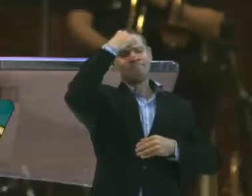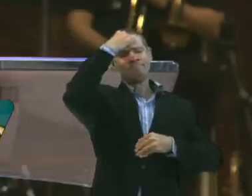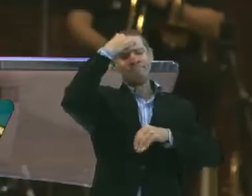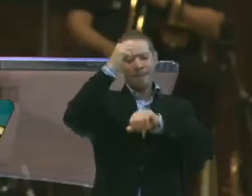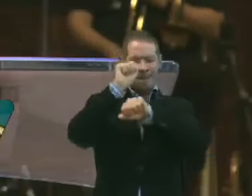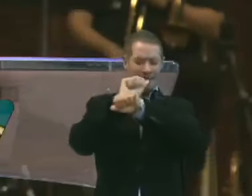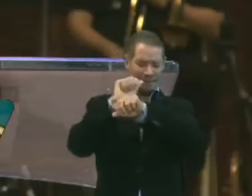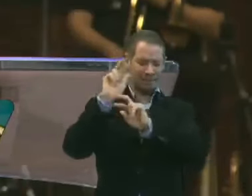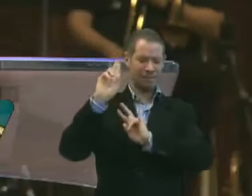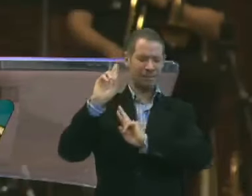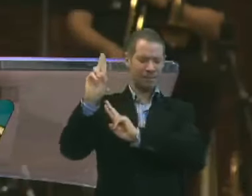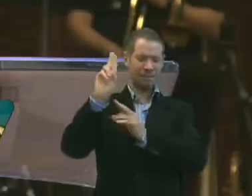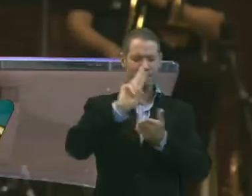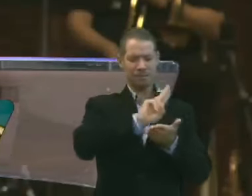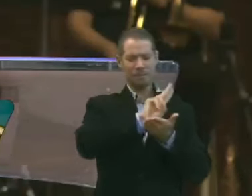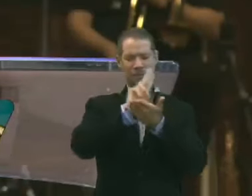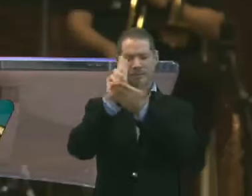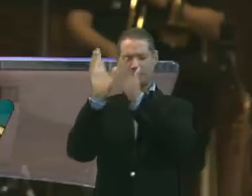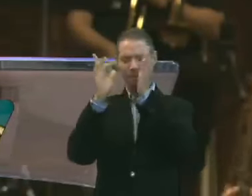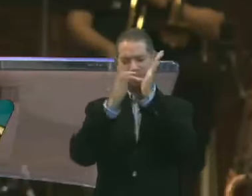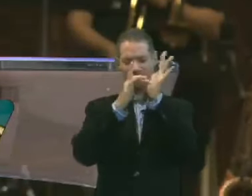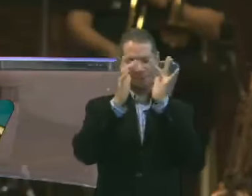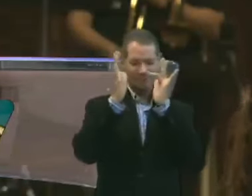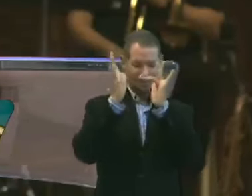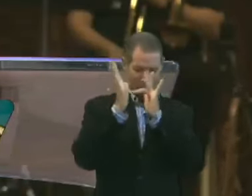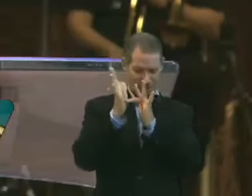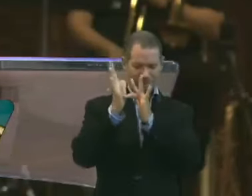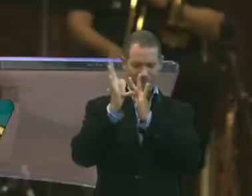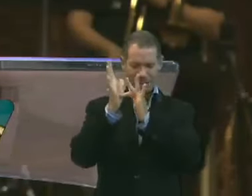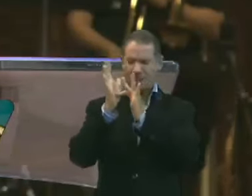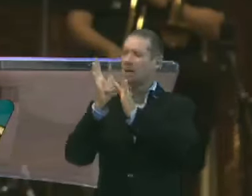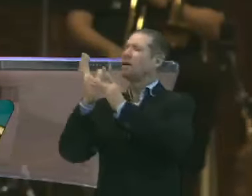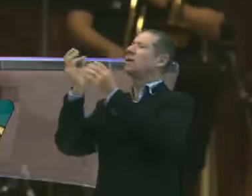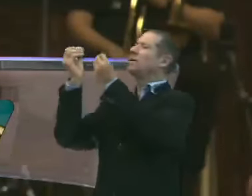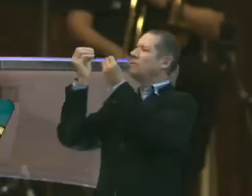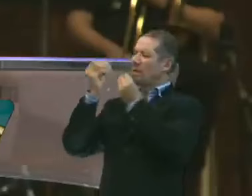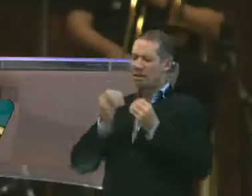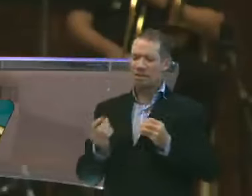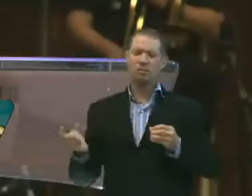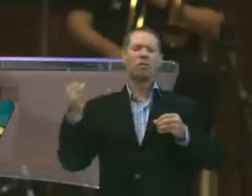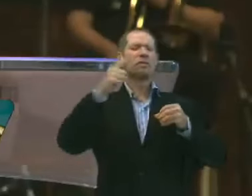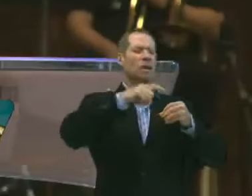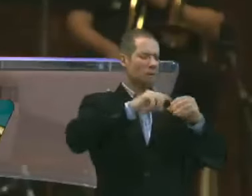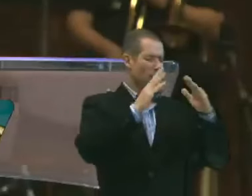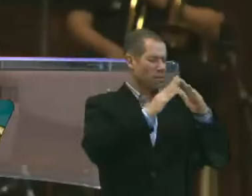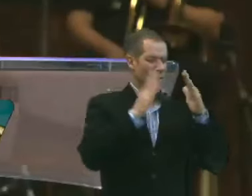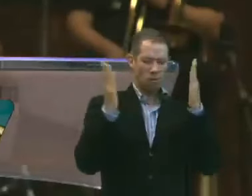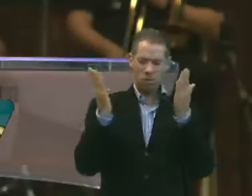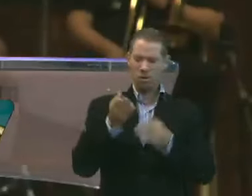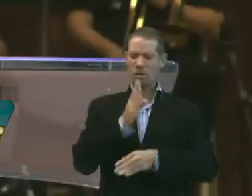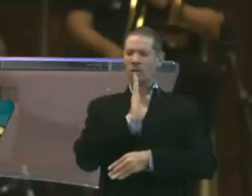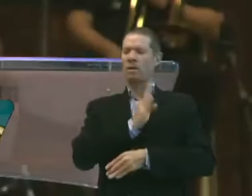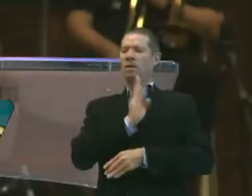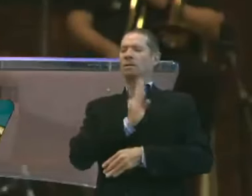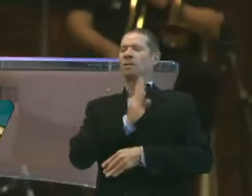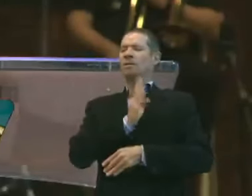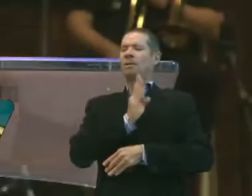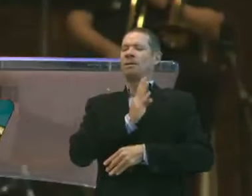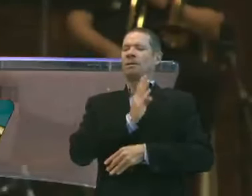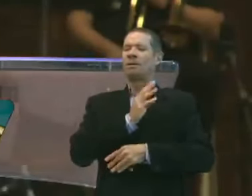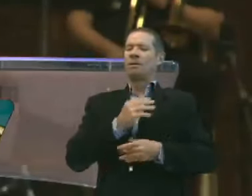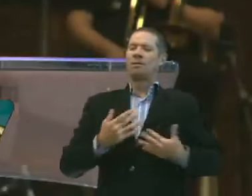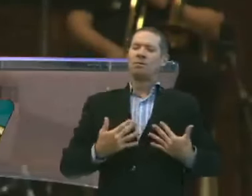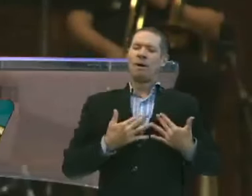esperança. Em nome de Jesus. Faz-nos sair daqui hoje. Com o coração aquecido.